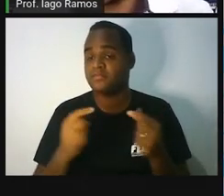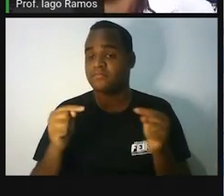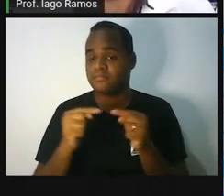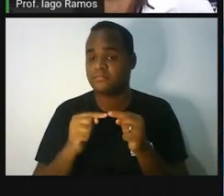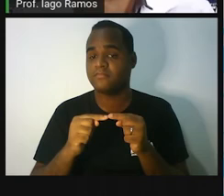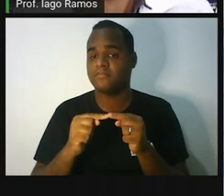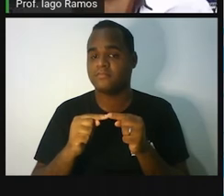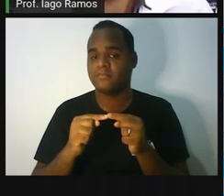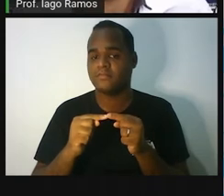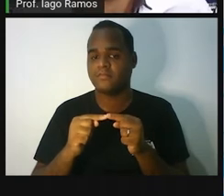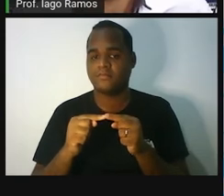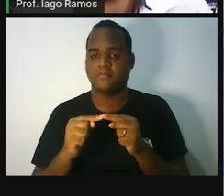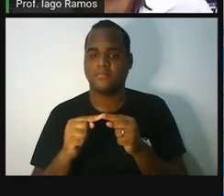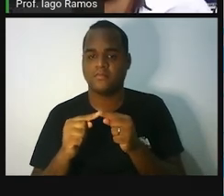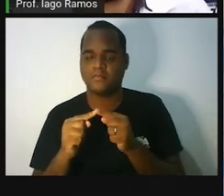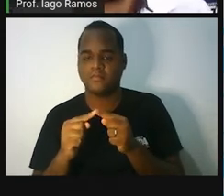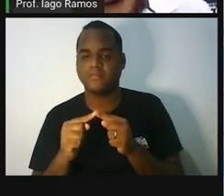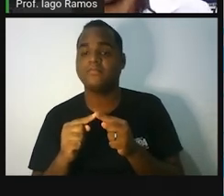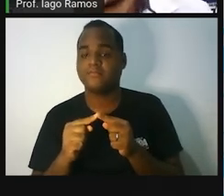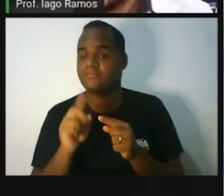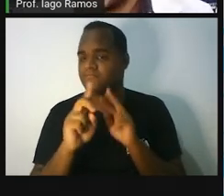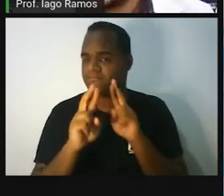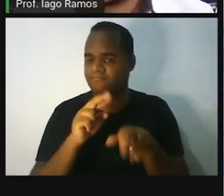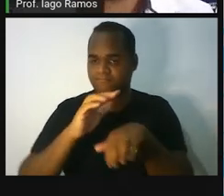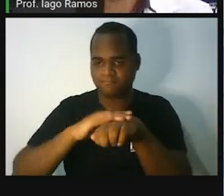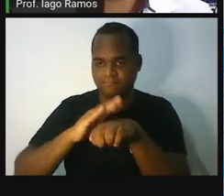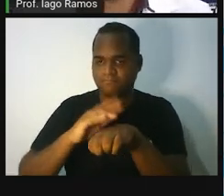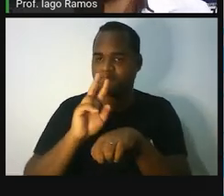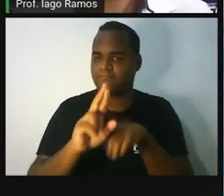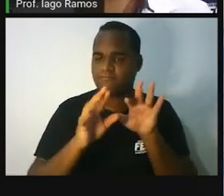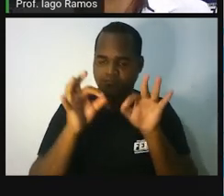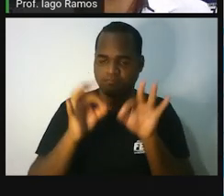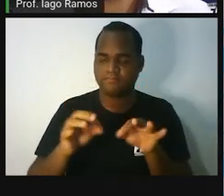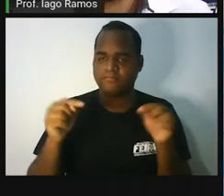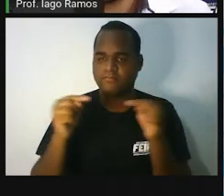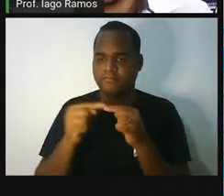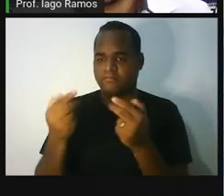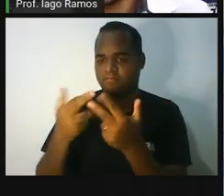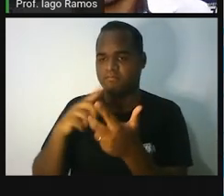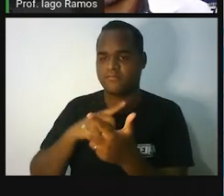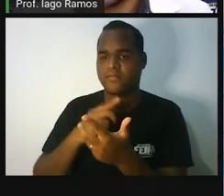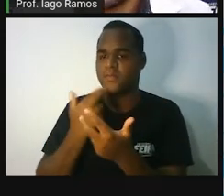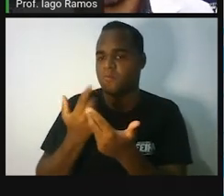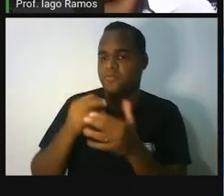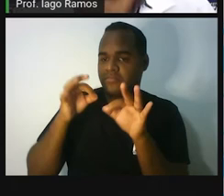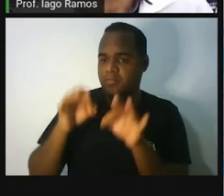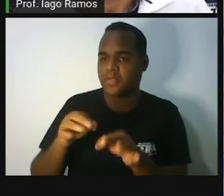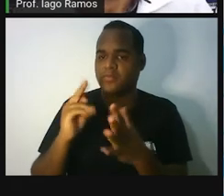material, você vai poder dar a sua resposta e verificar se está certa ou se está errada.